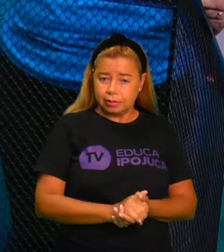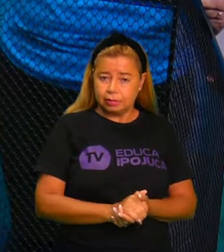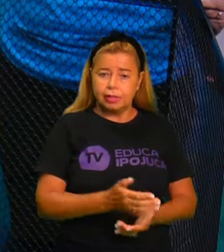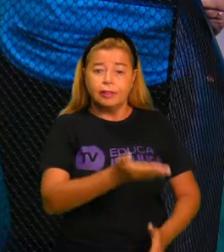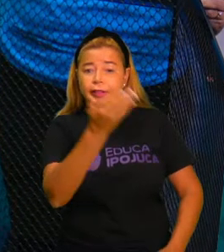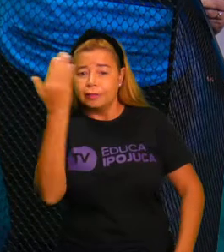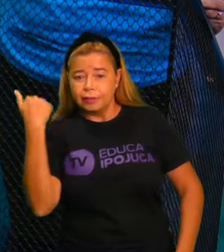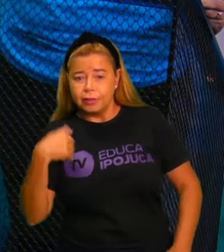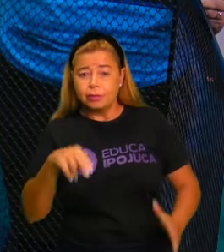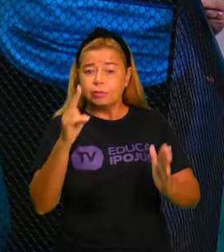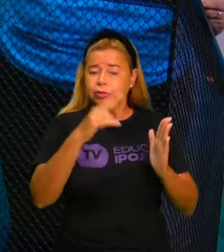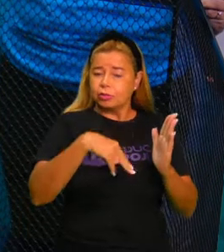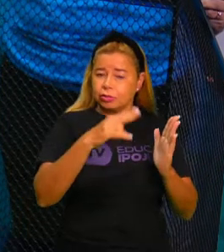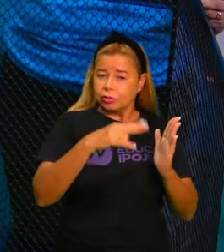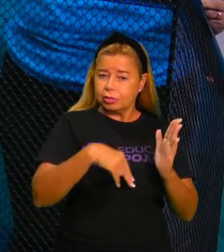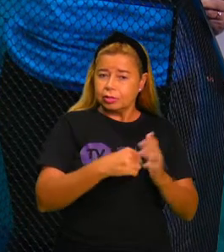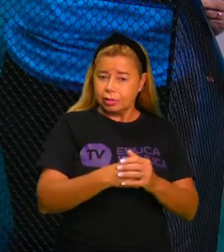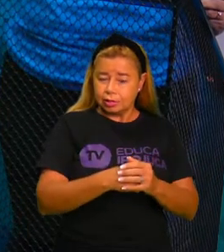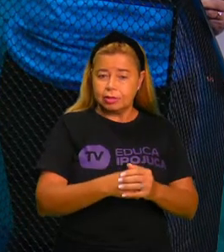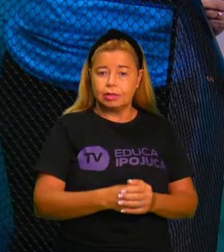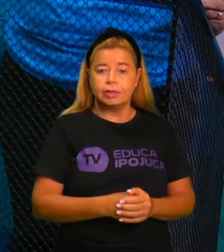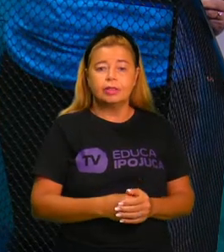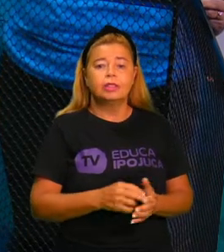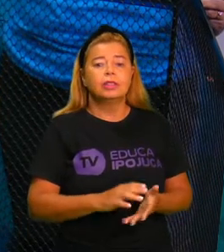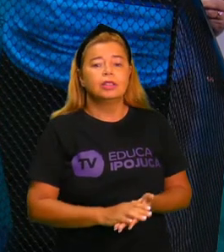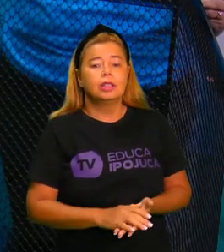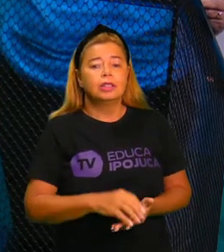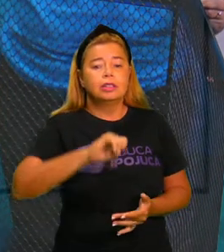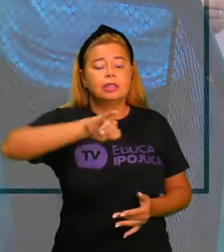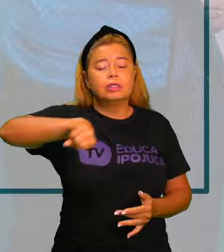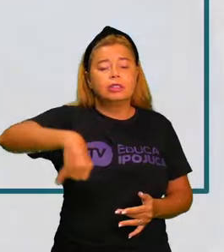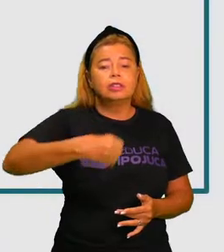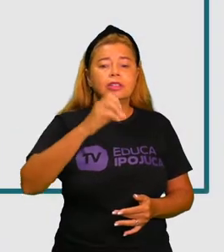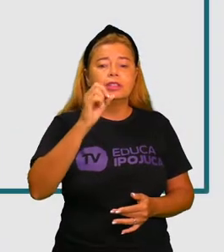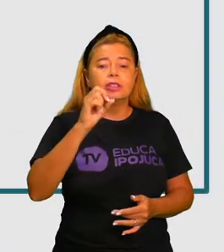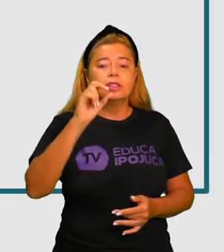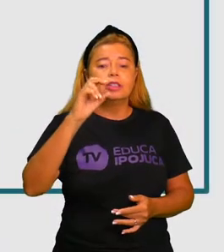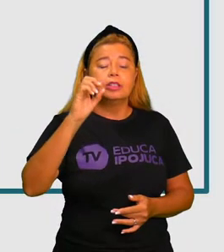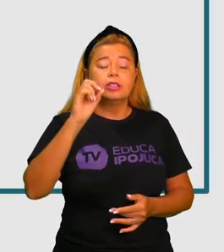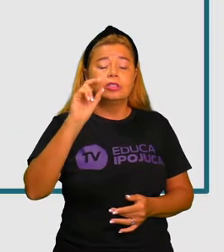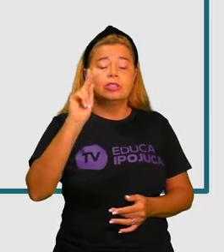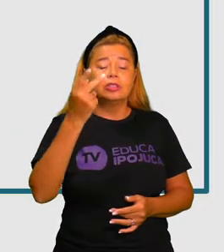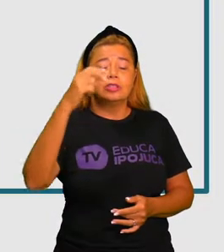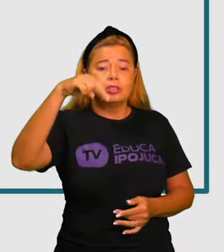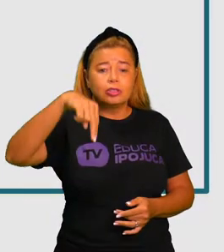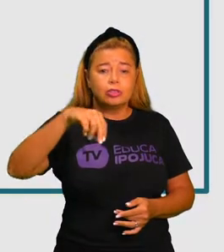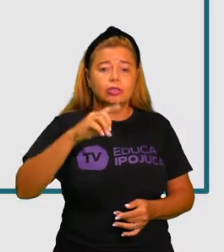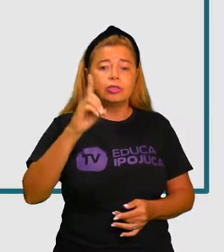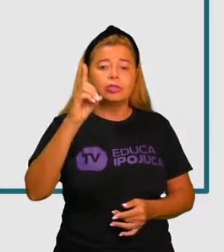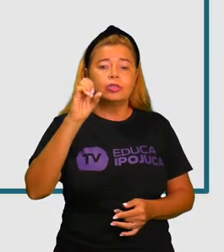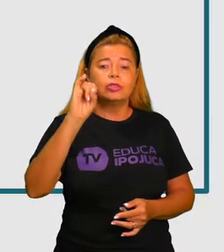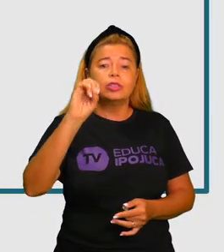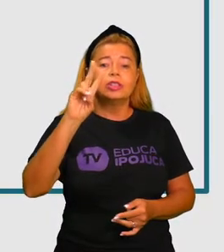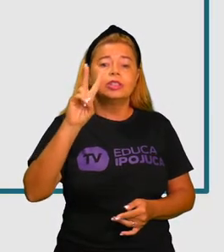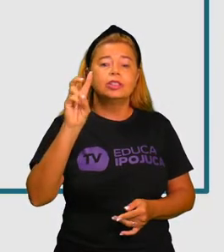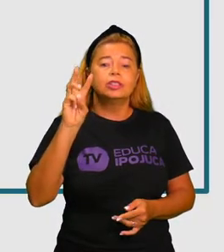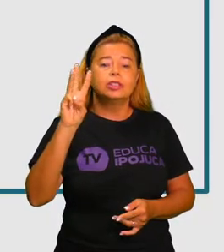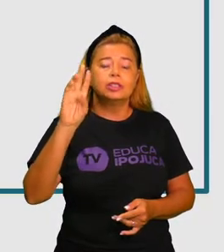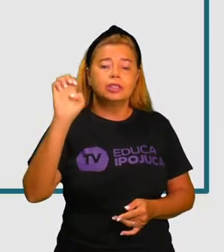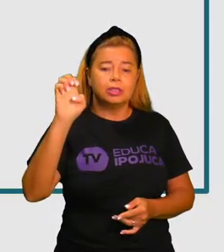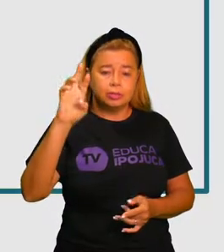frase, essa mensagem de John Dewey. A educação é um processo social,